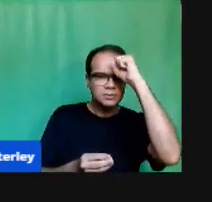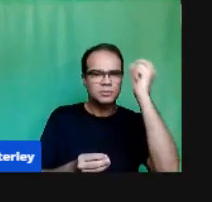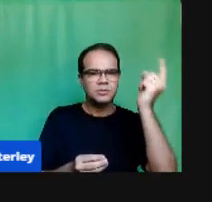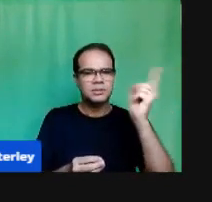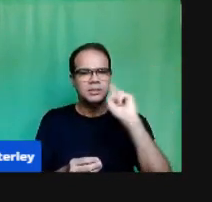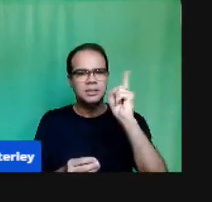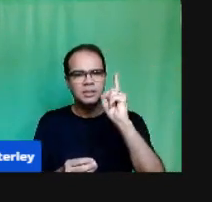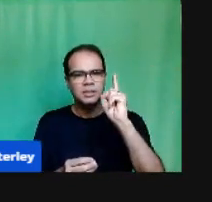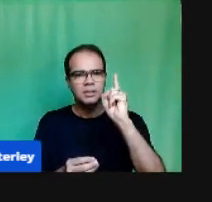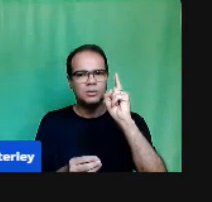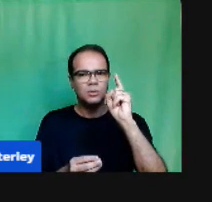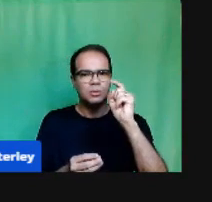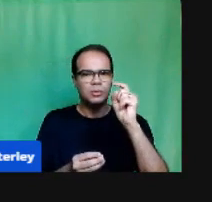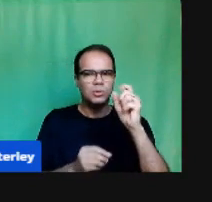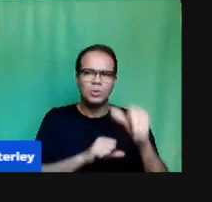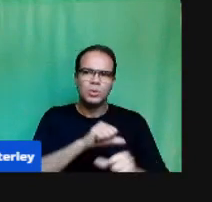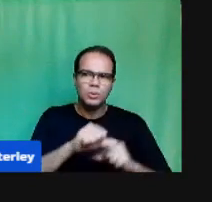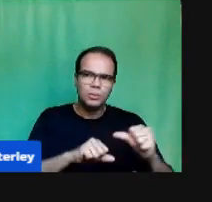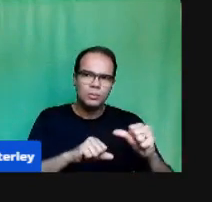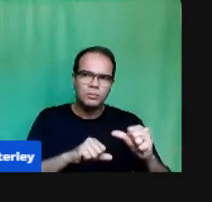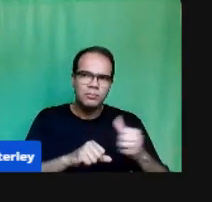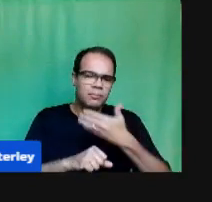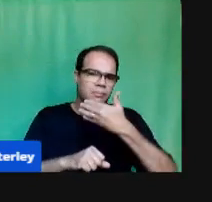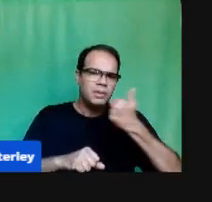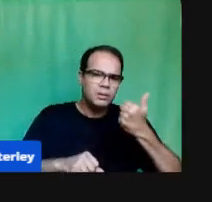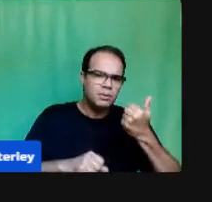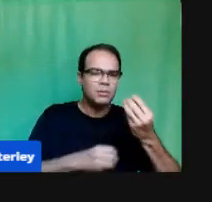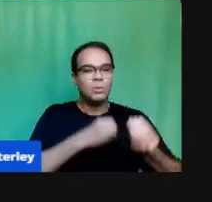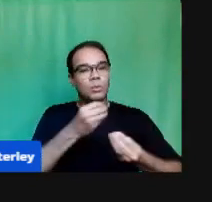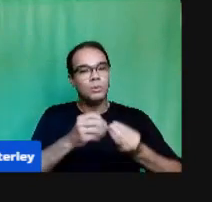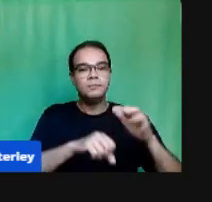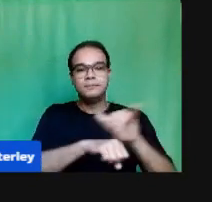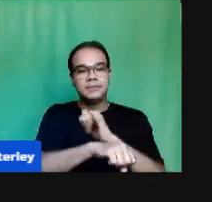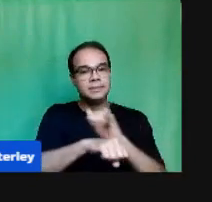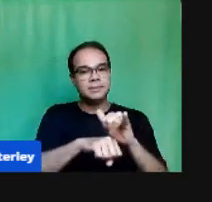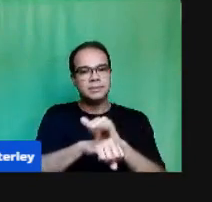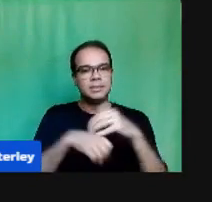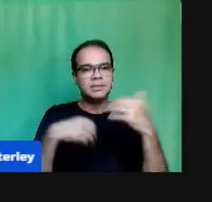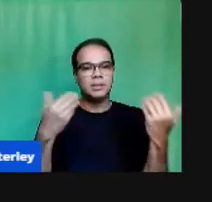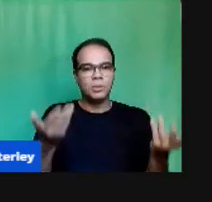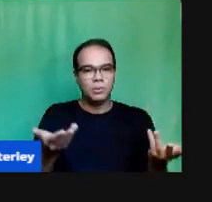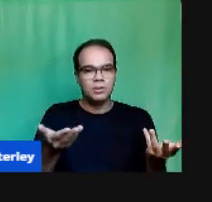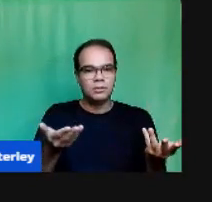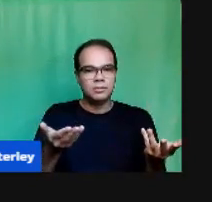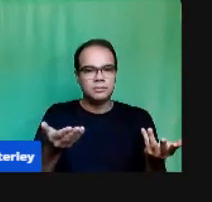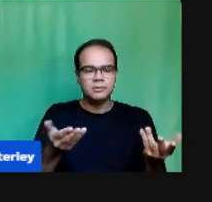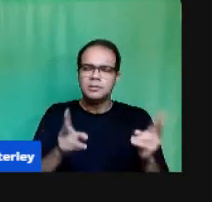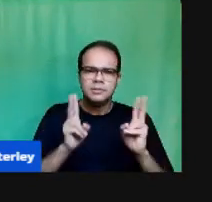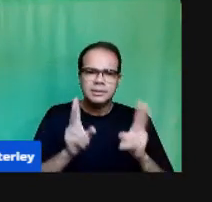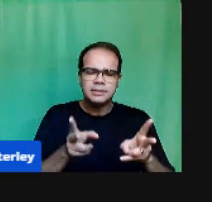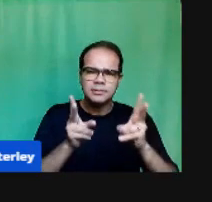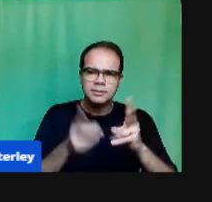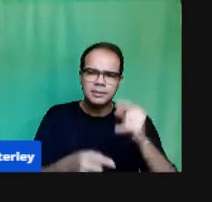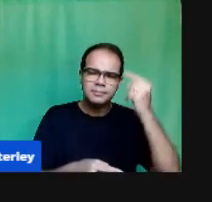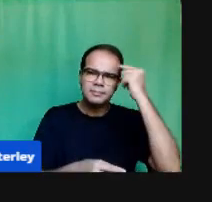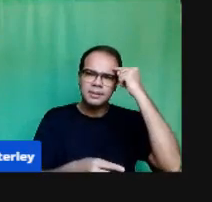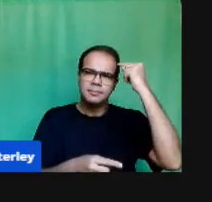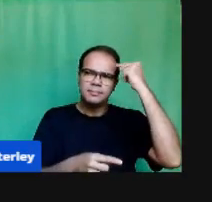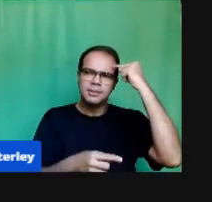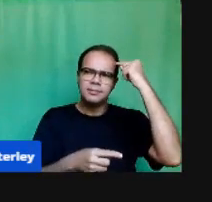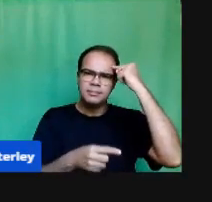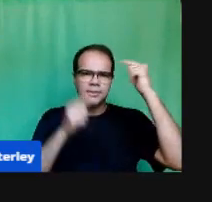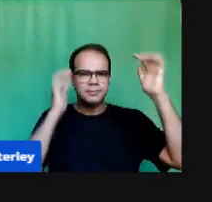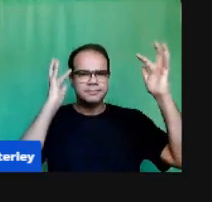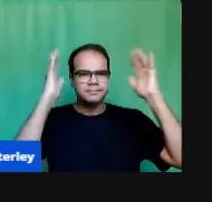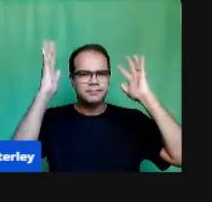aprimorar Essa metodologia De avaliação E é sobre isso Que nós vamos Conversar agora Neste momento